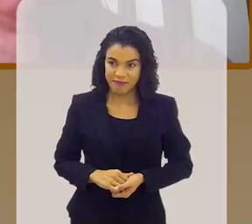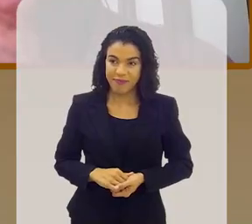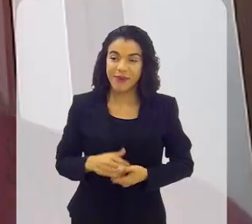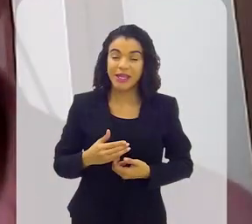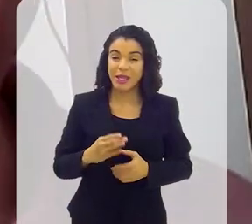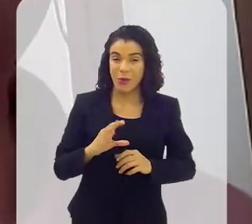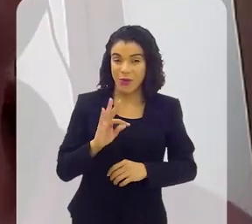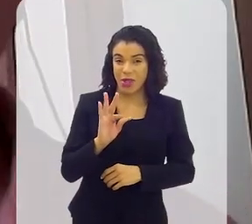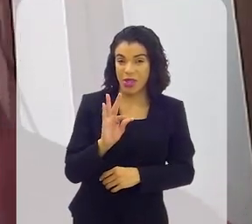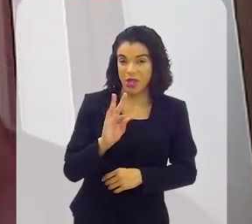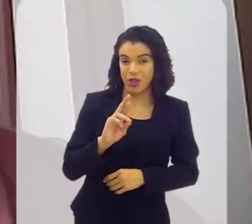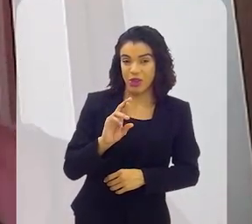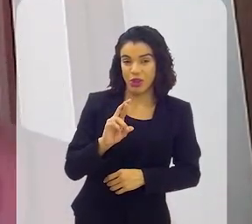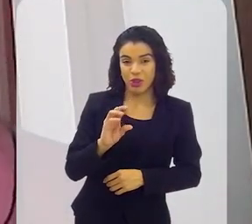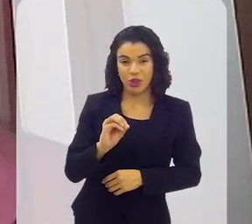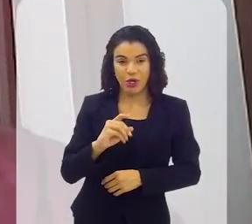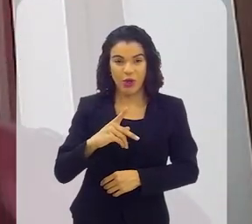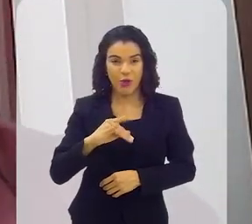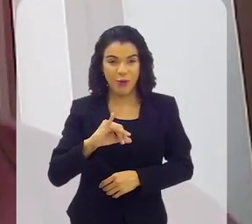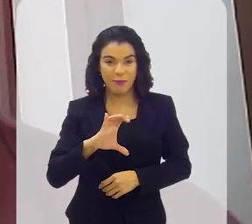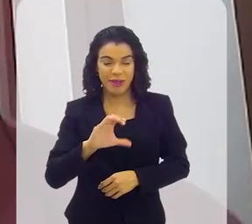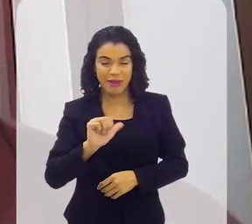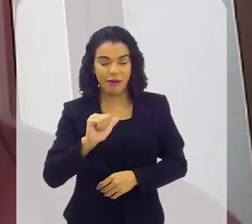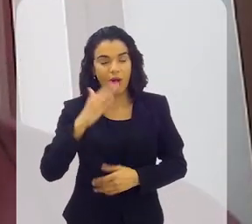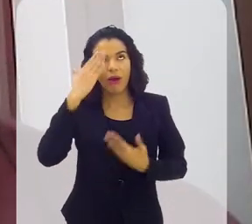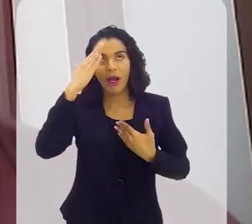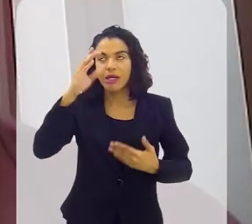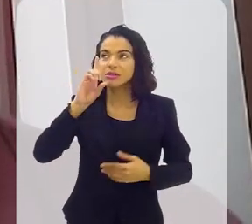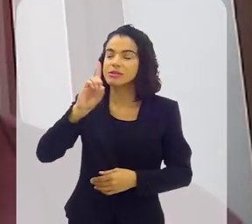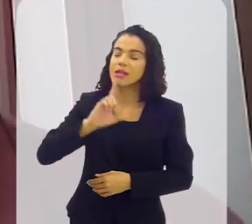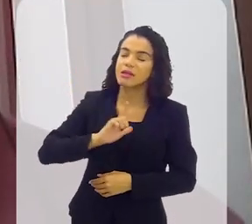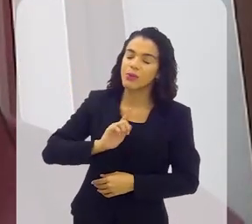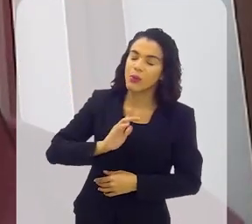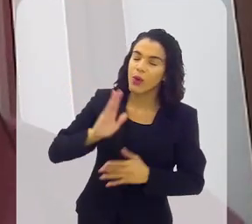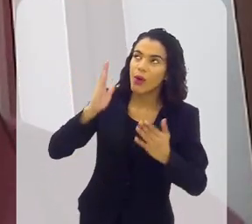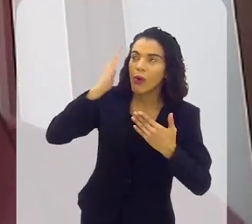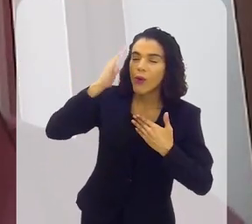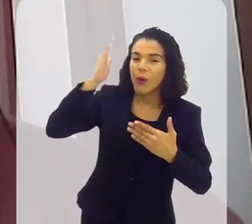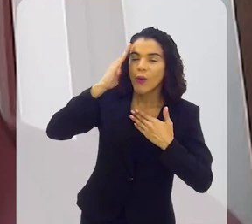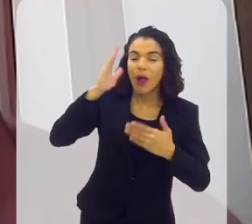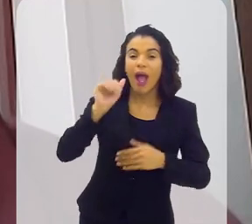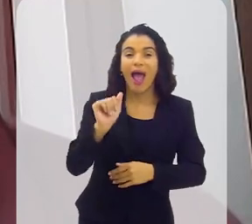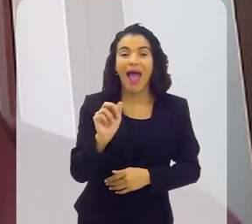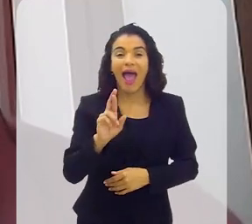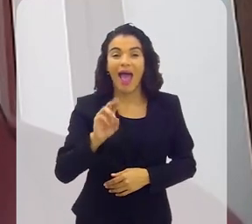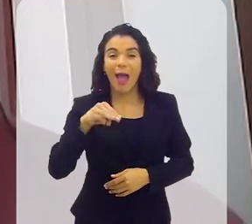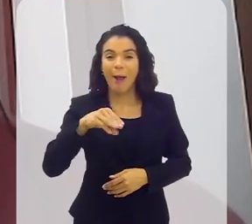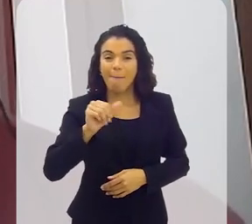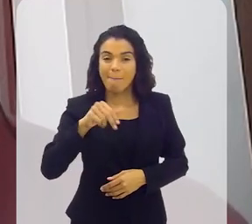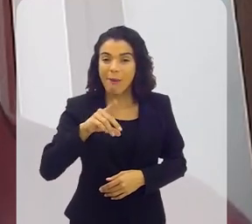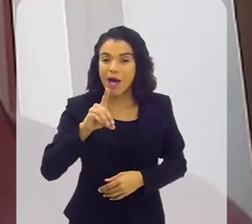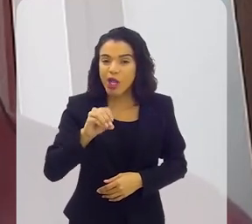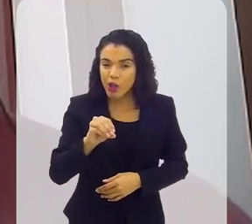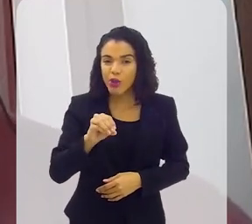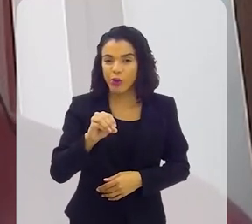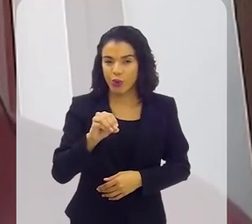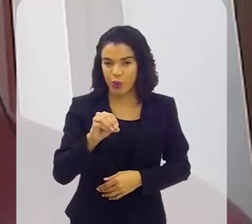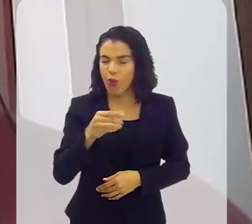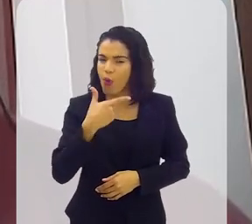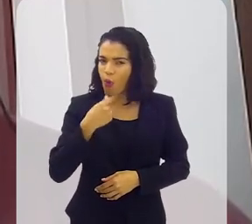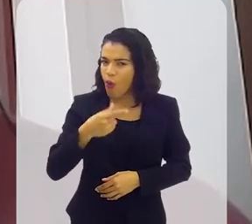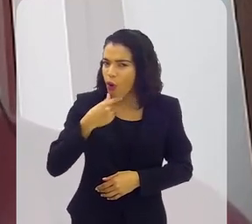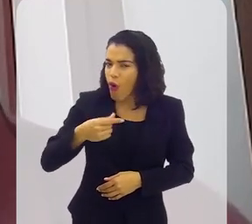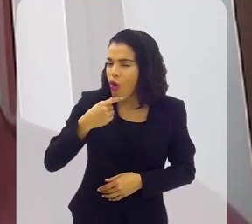Então, a Tropical, graças a Deus tivemos a Tropical, graças a Deus tivemos a Armando Campos, que o Armando, ele era, assim,